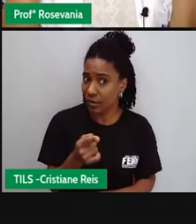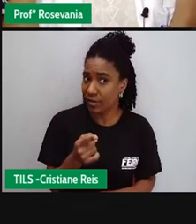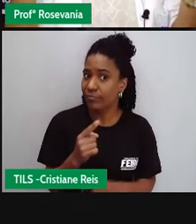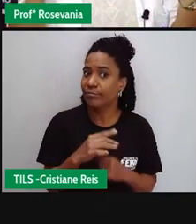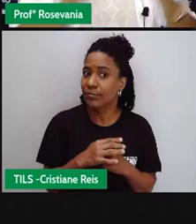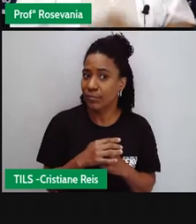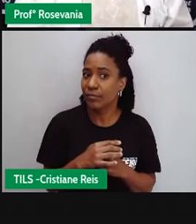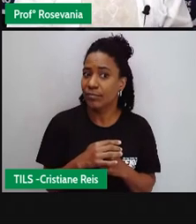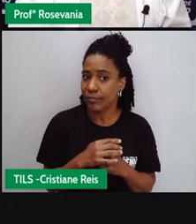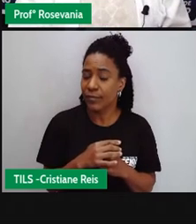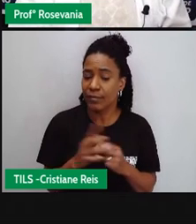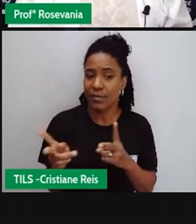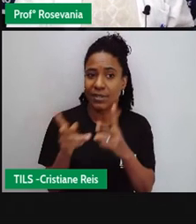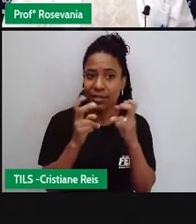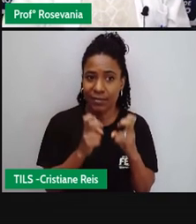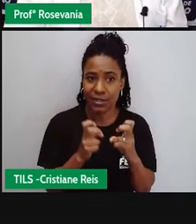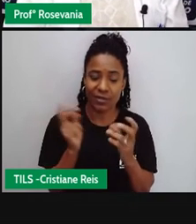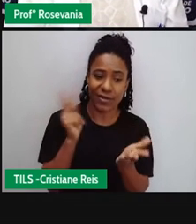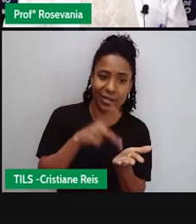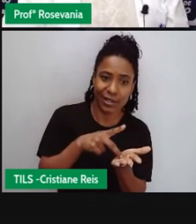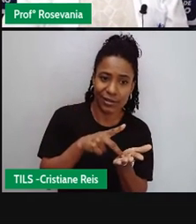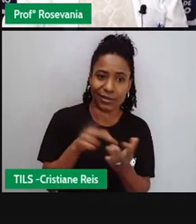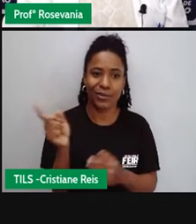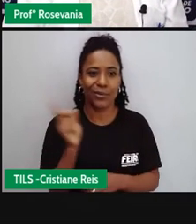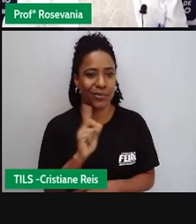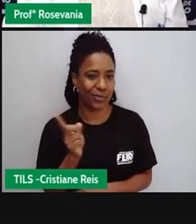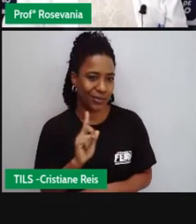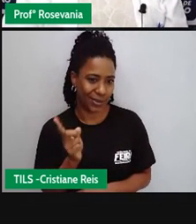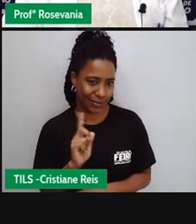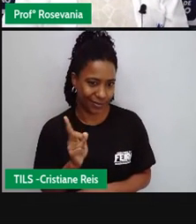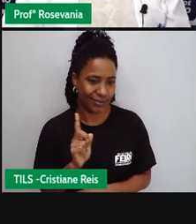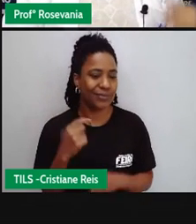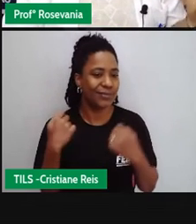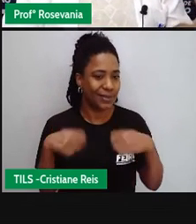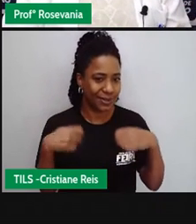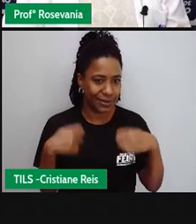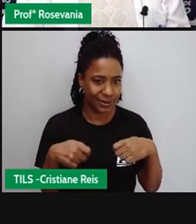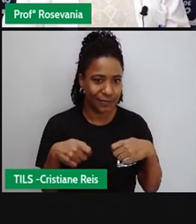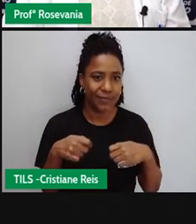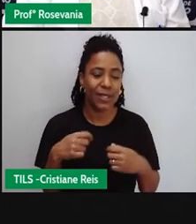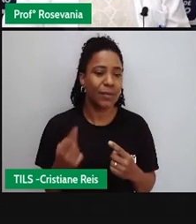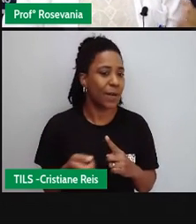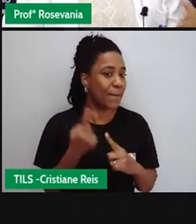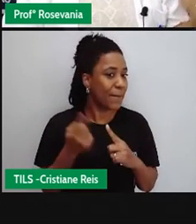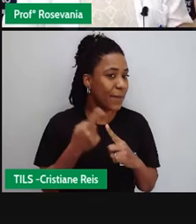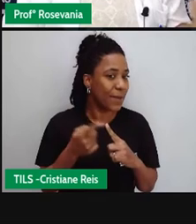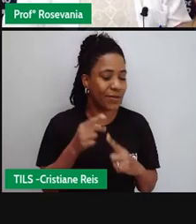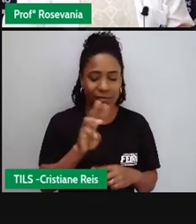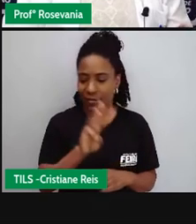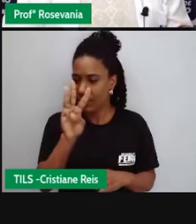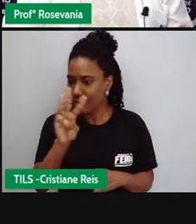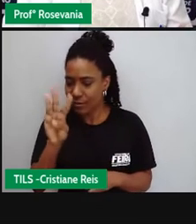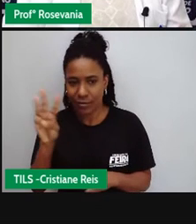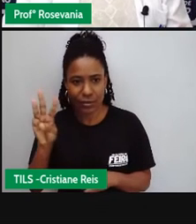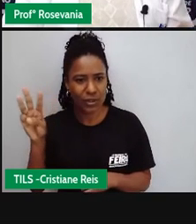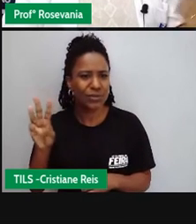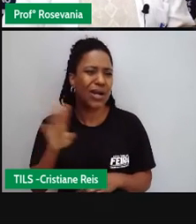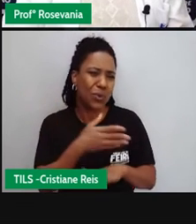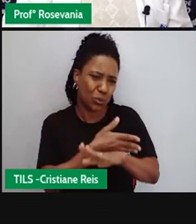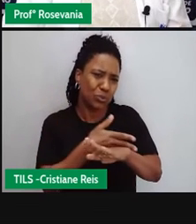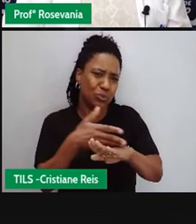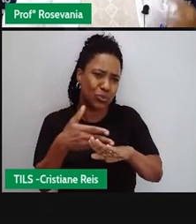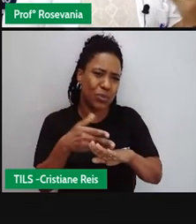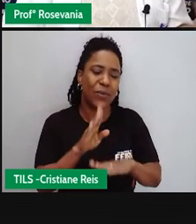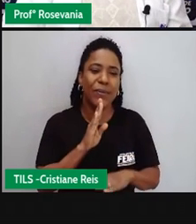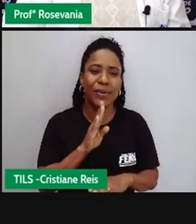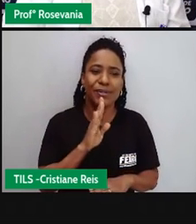uma forma para você chamar a atenção se aquilo dali é daquele jeito ou não. Quando você acessou da primeira vez com um site que você acessa muito e